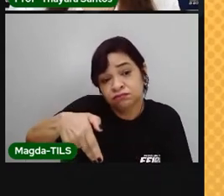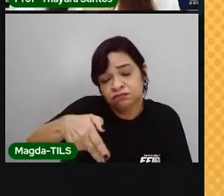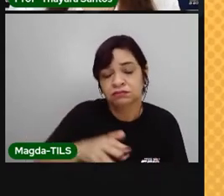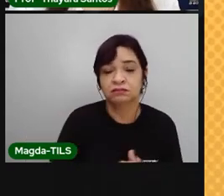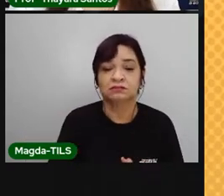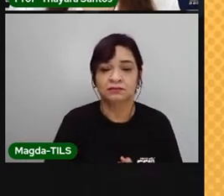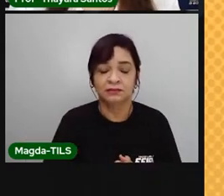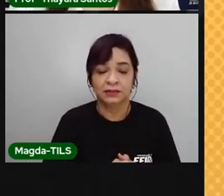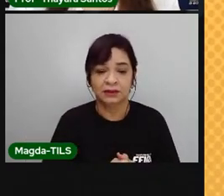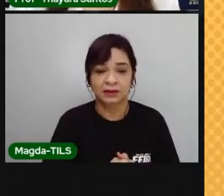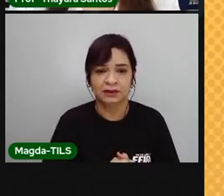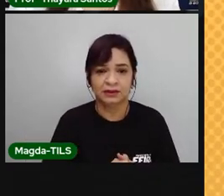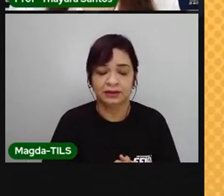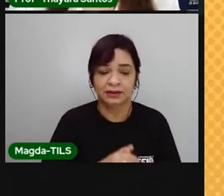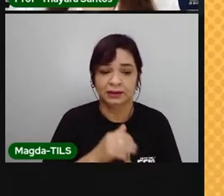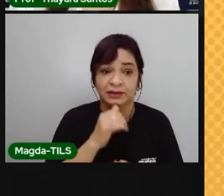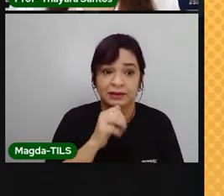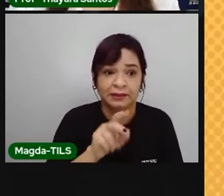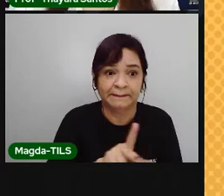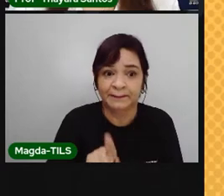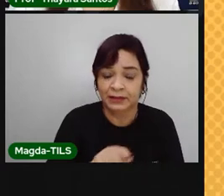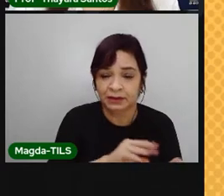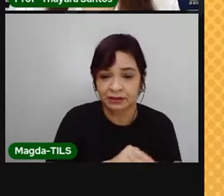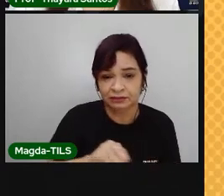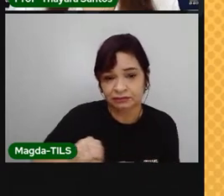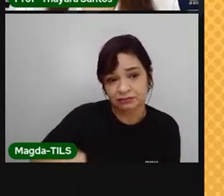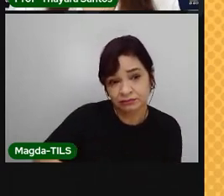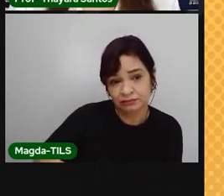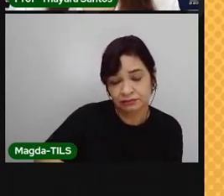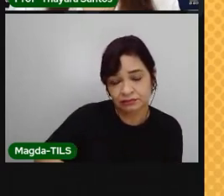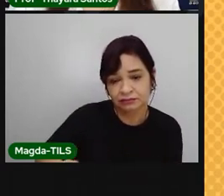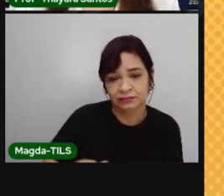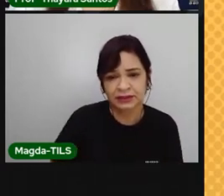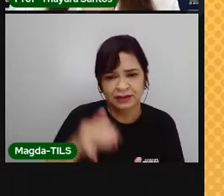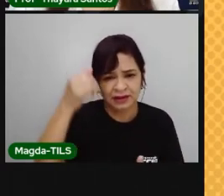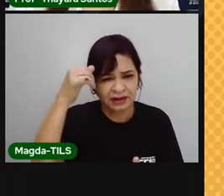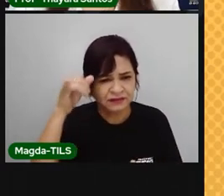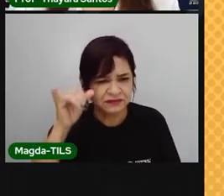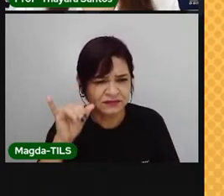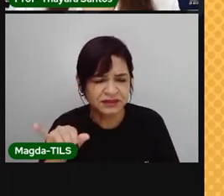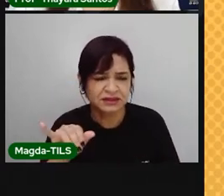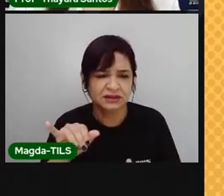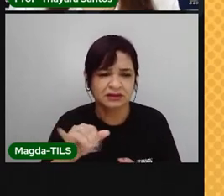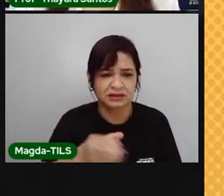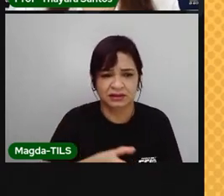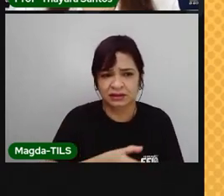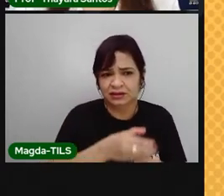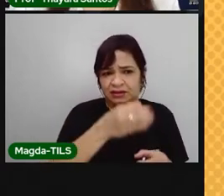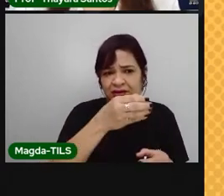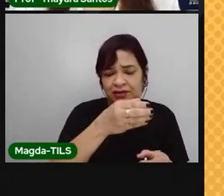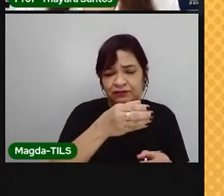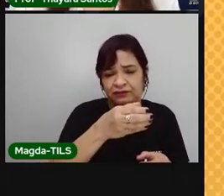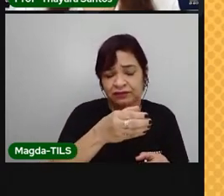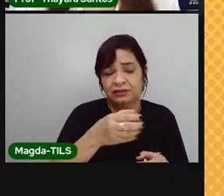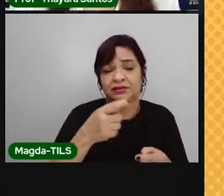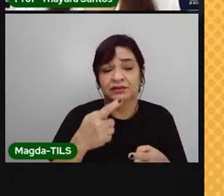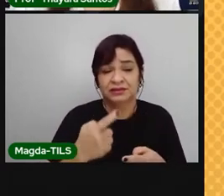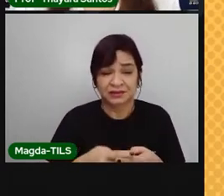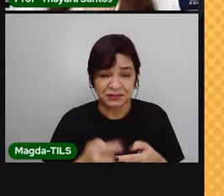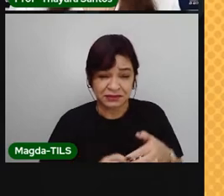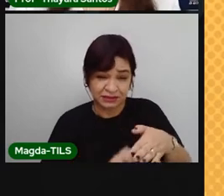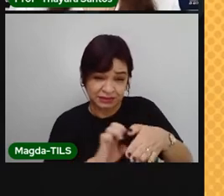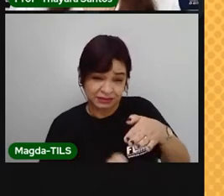Reduza o uso de plástico. A fabricação de plástico envolve grandes emissões de CO2 na